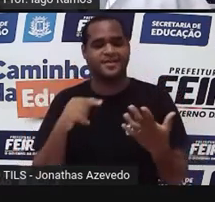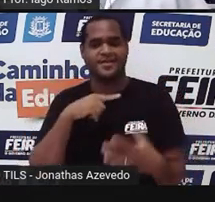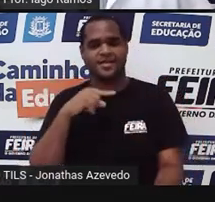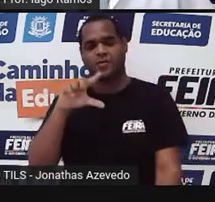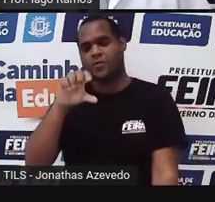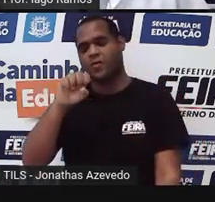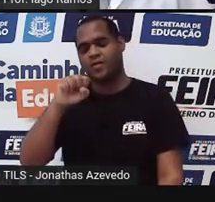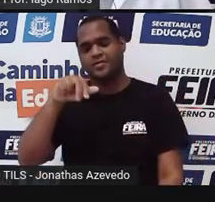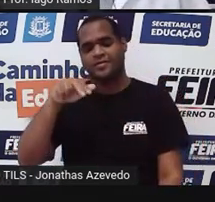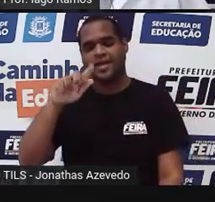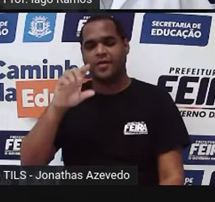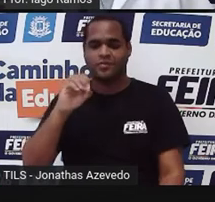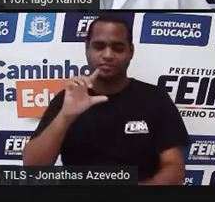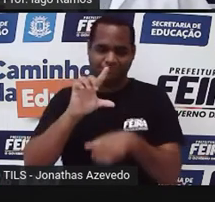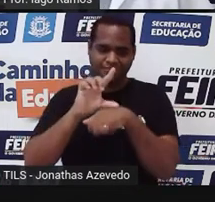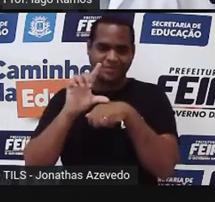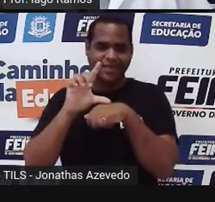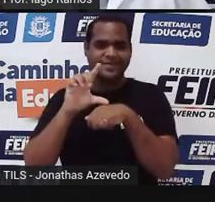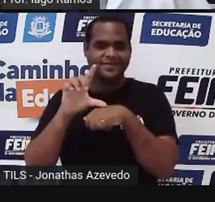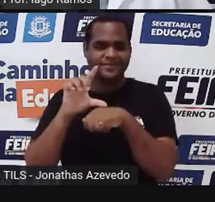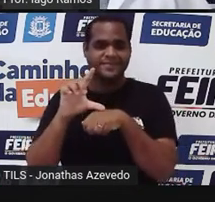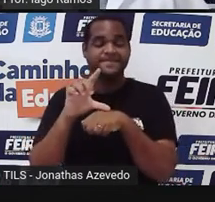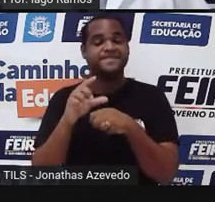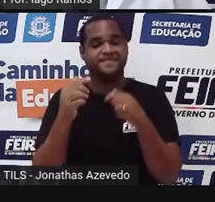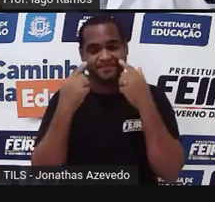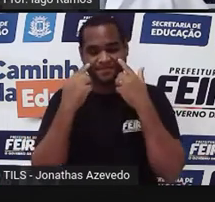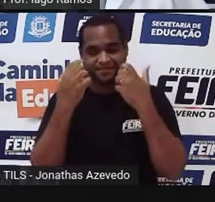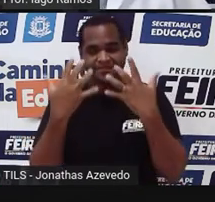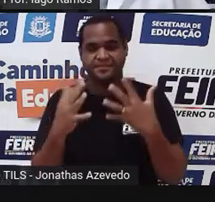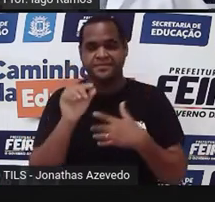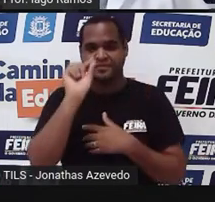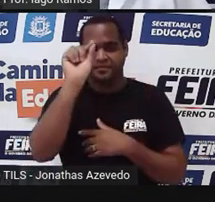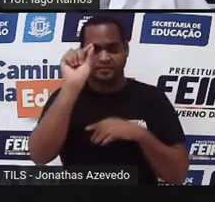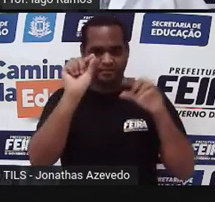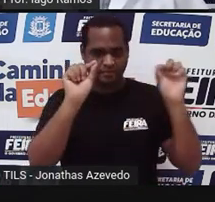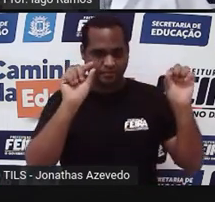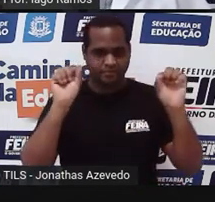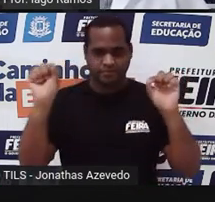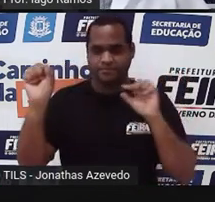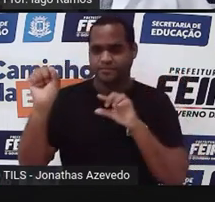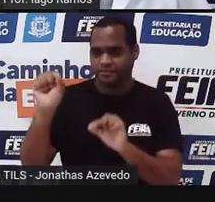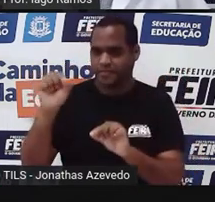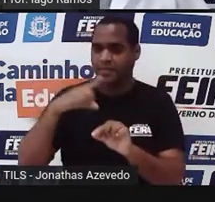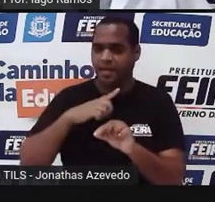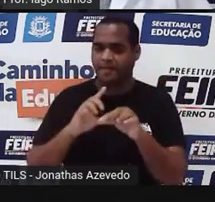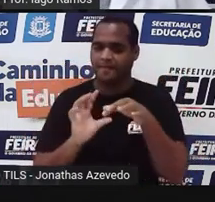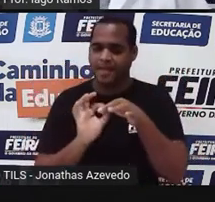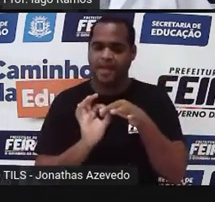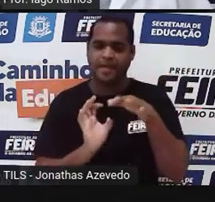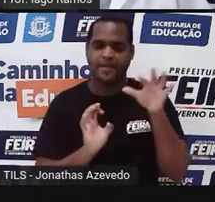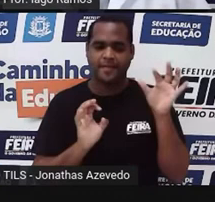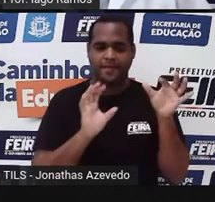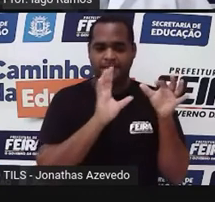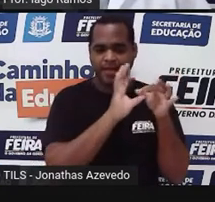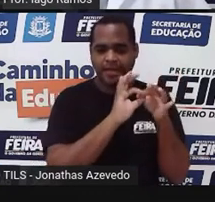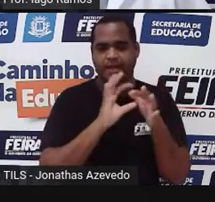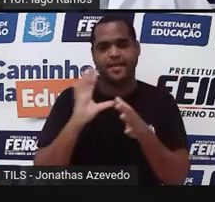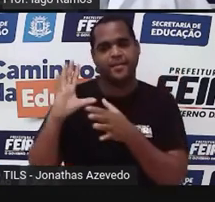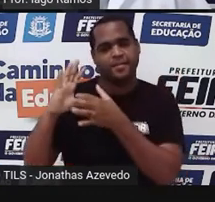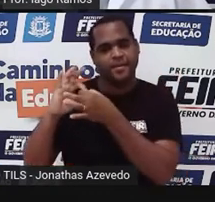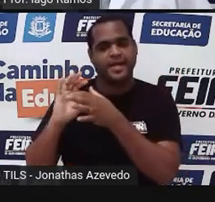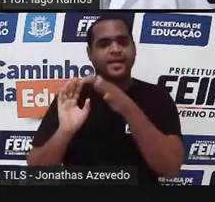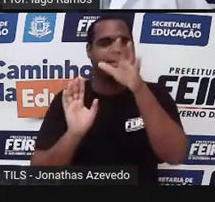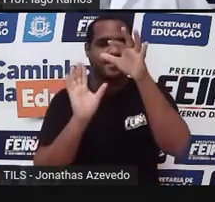lilás, né? Veja que as pontas do losango tocou os lados do retângulo, ó. Ponta de cima,